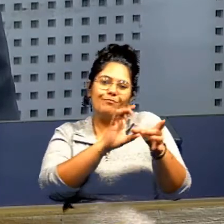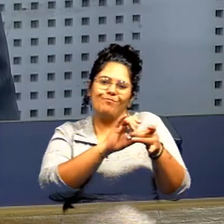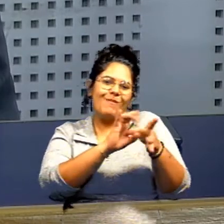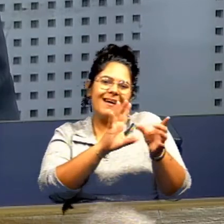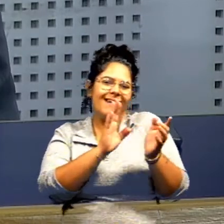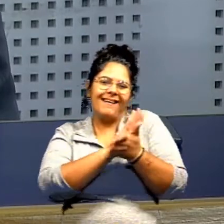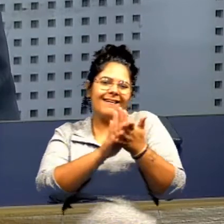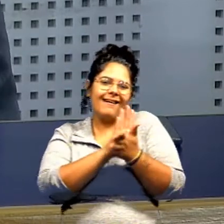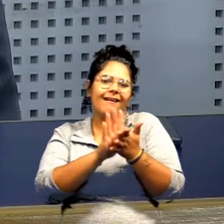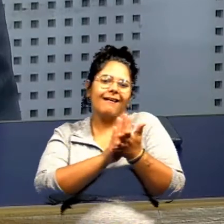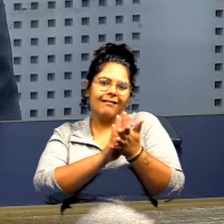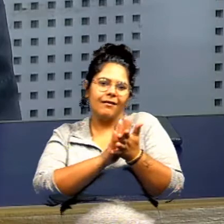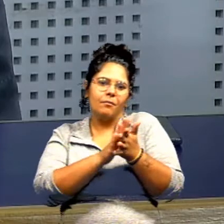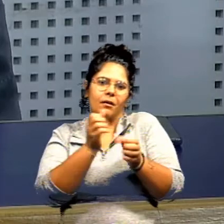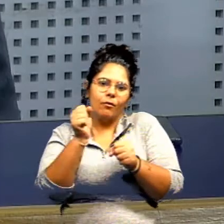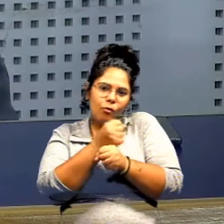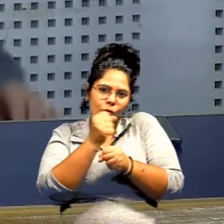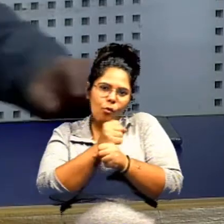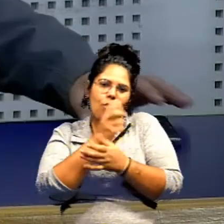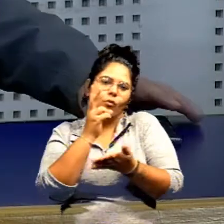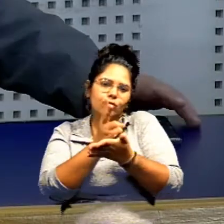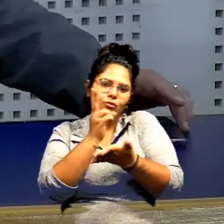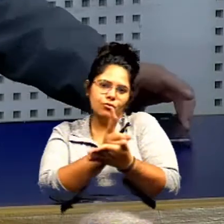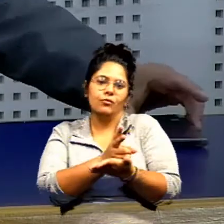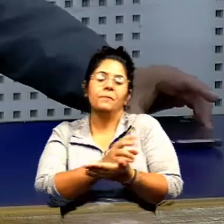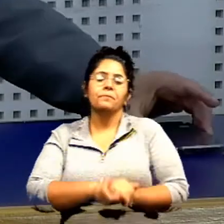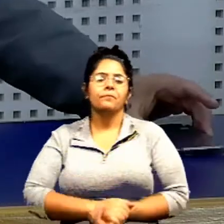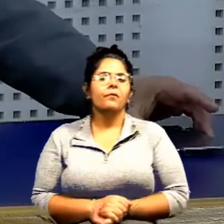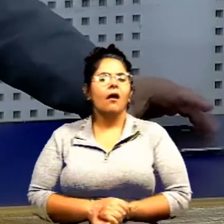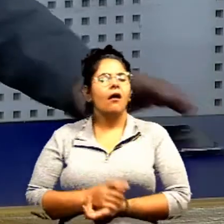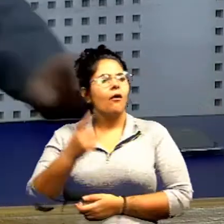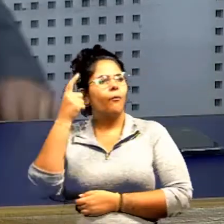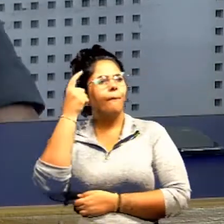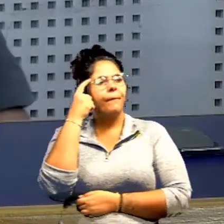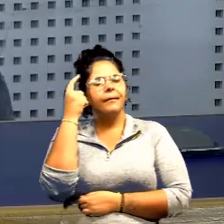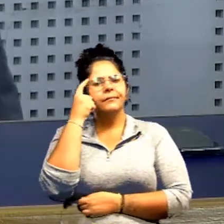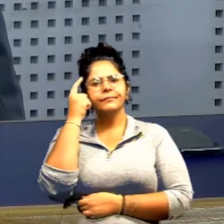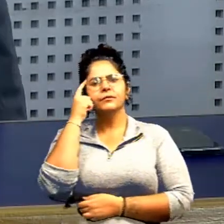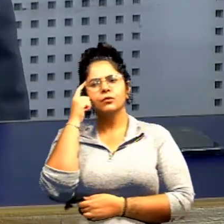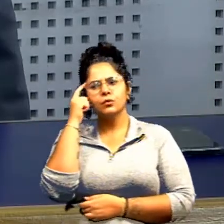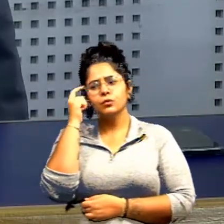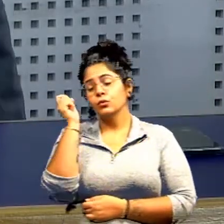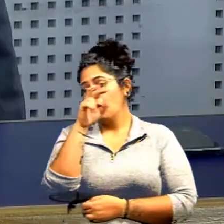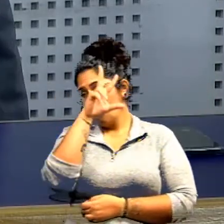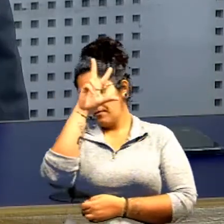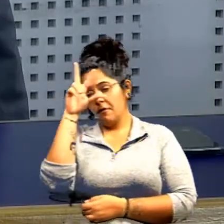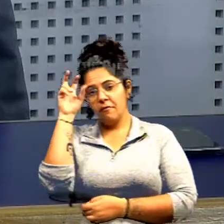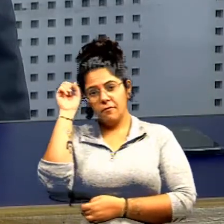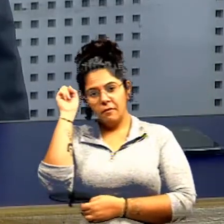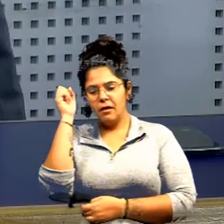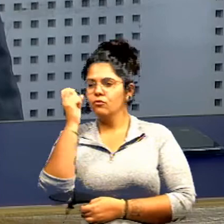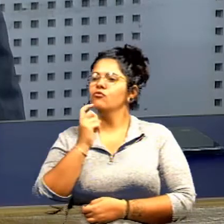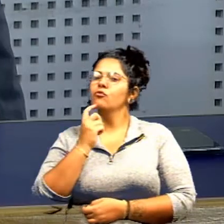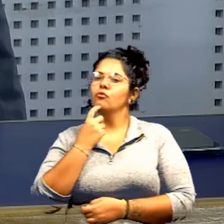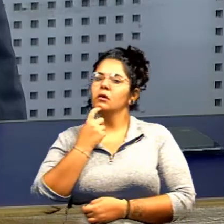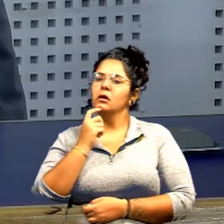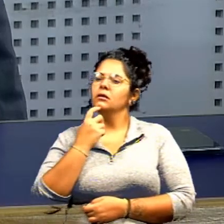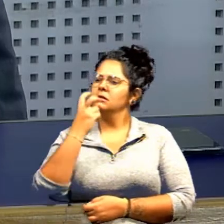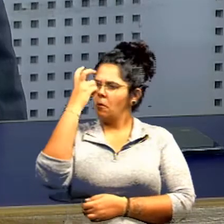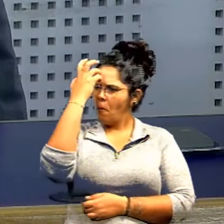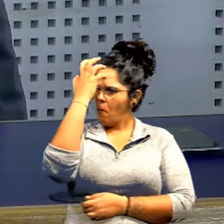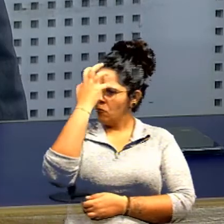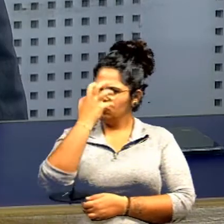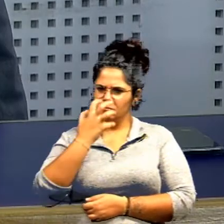foi combinado com o prefeito. Então, às vezes, eu fico pensando o prefeito Ires, um homem seríssimo, um homem muito